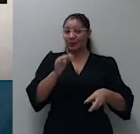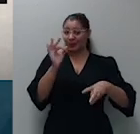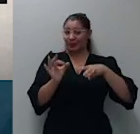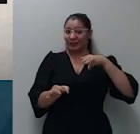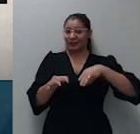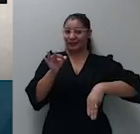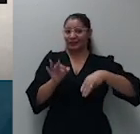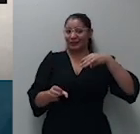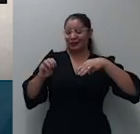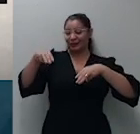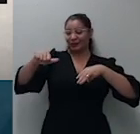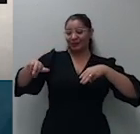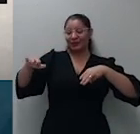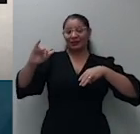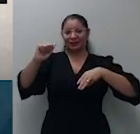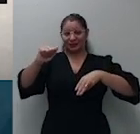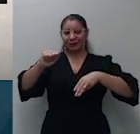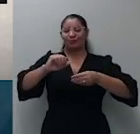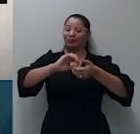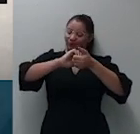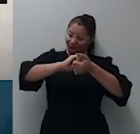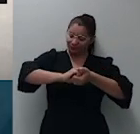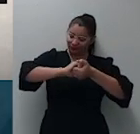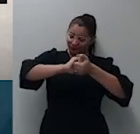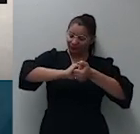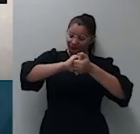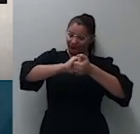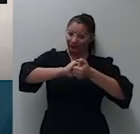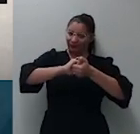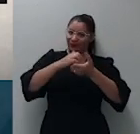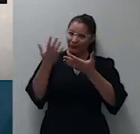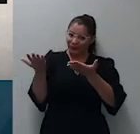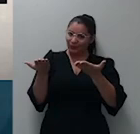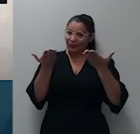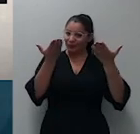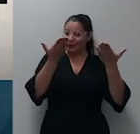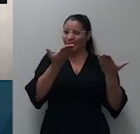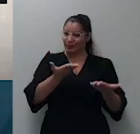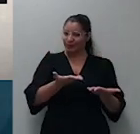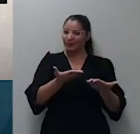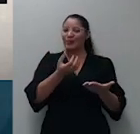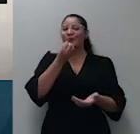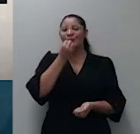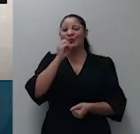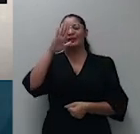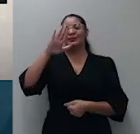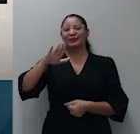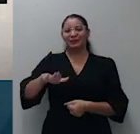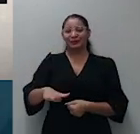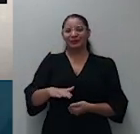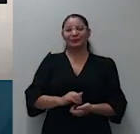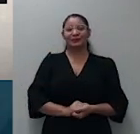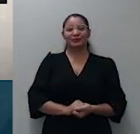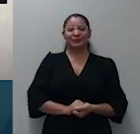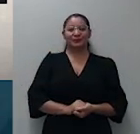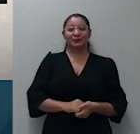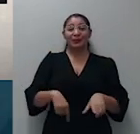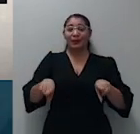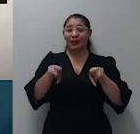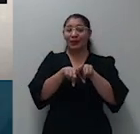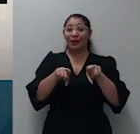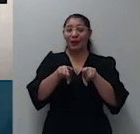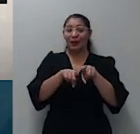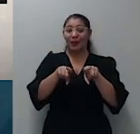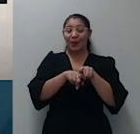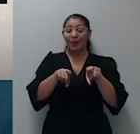ministro Marco Butz, recebam todos o meu cordial boa tarde, também o doutor subprocurador-geral